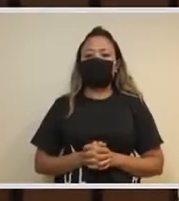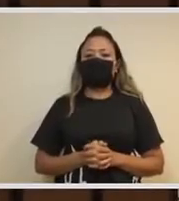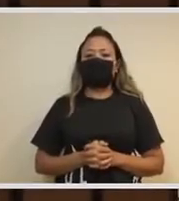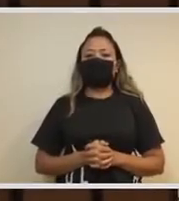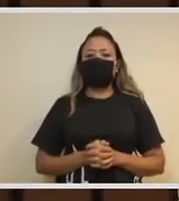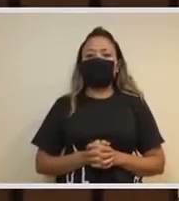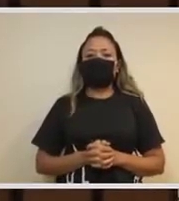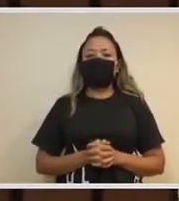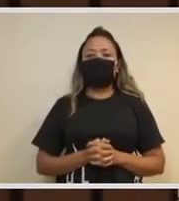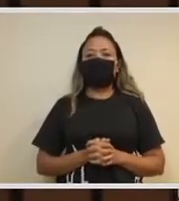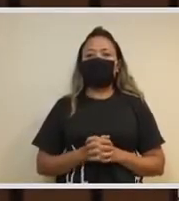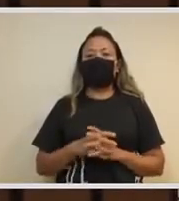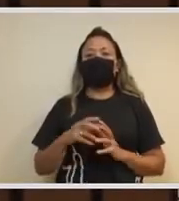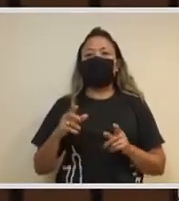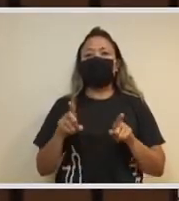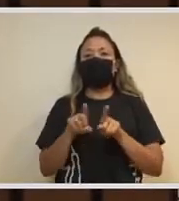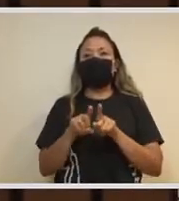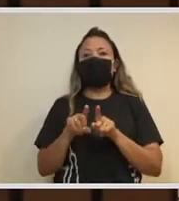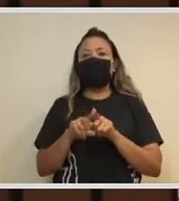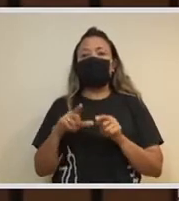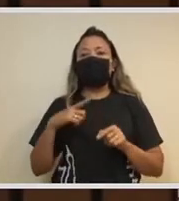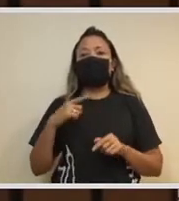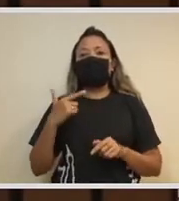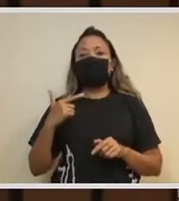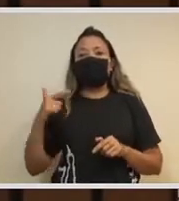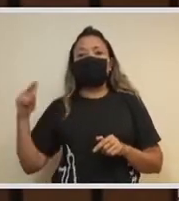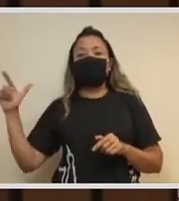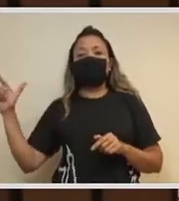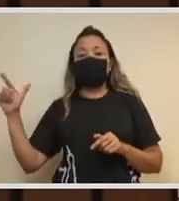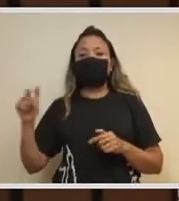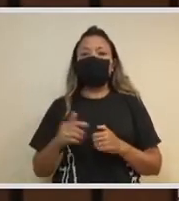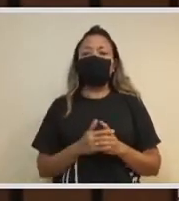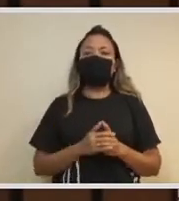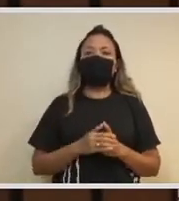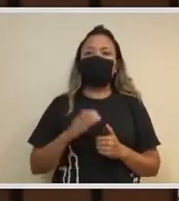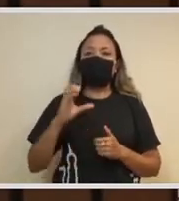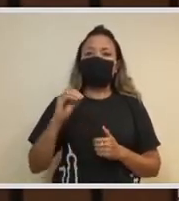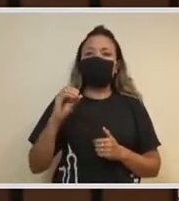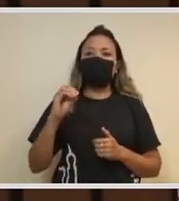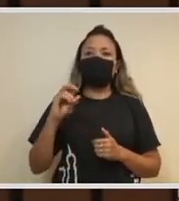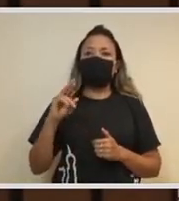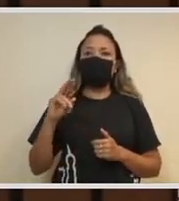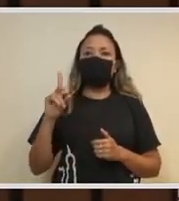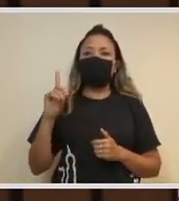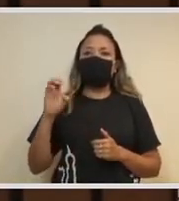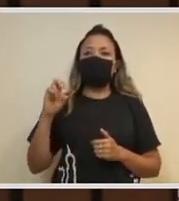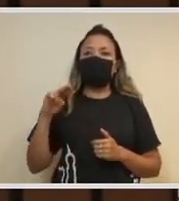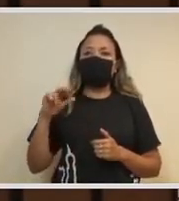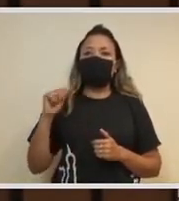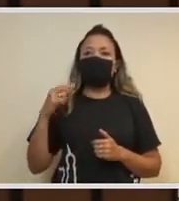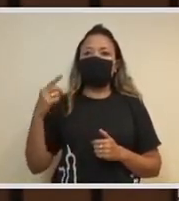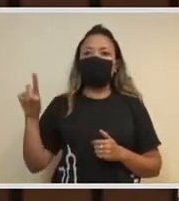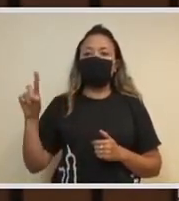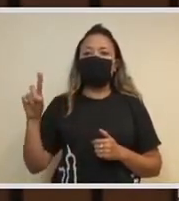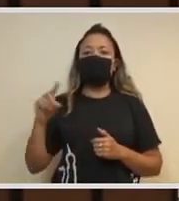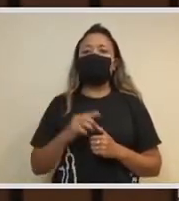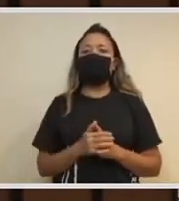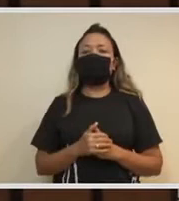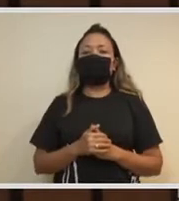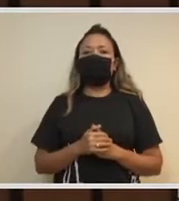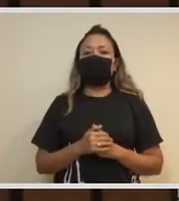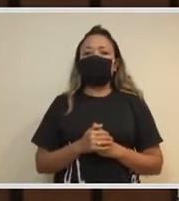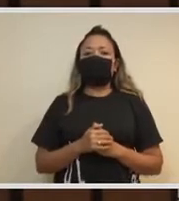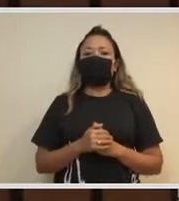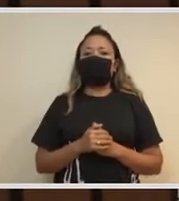Há uma coordenação que, na verdade, é uma área mais especializada, que não